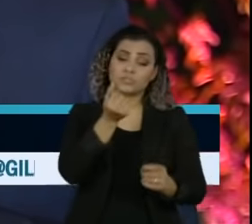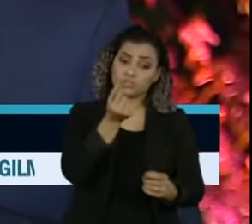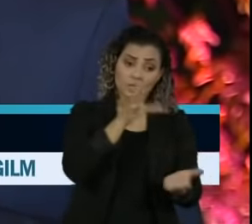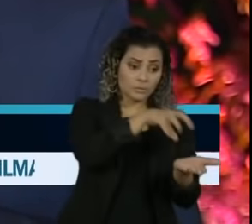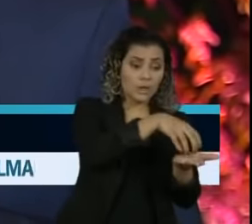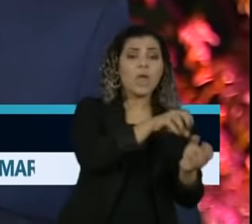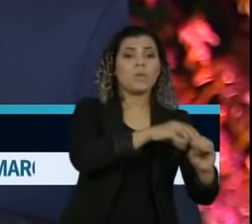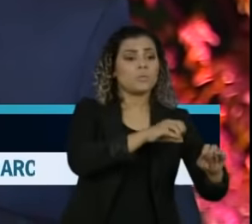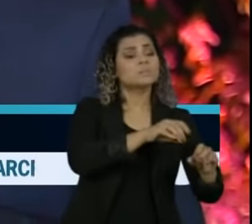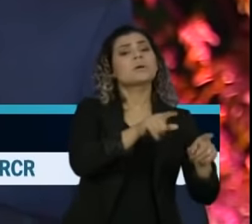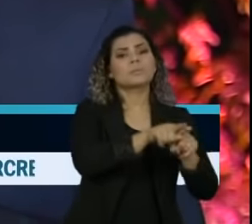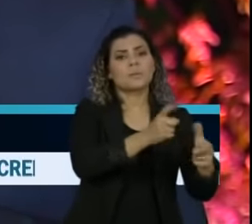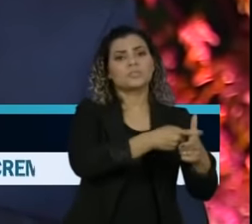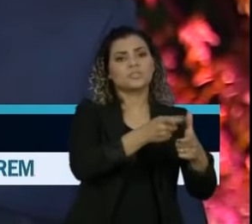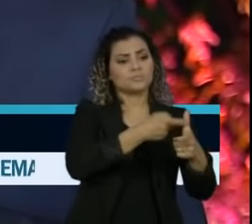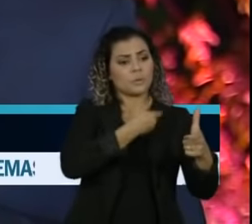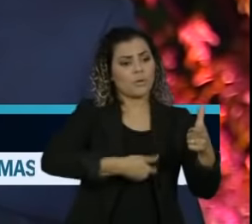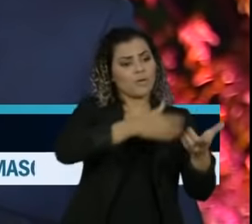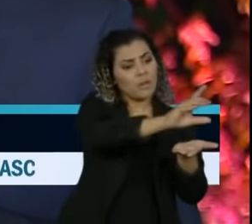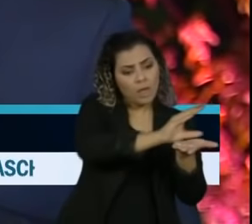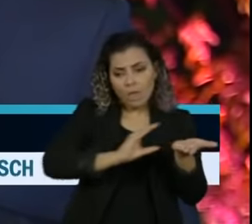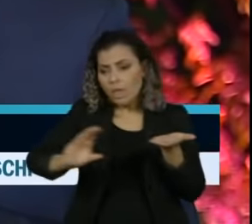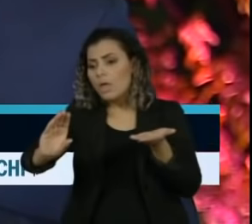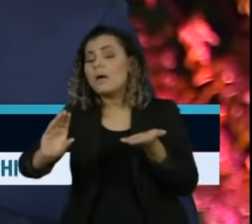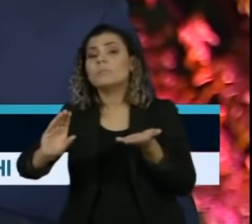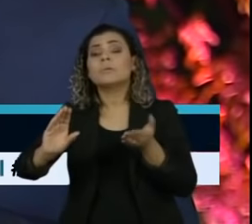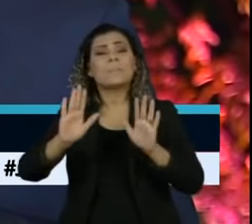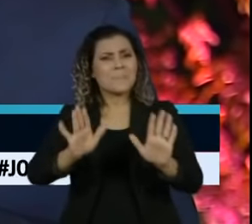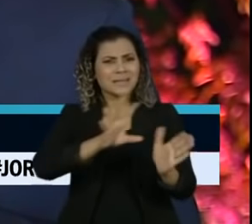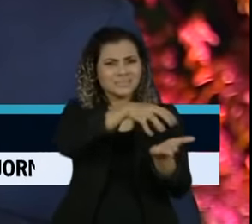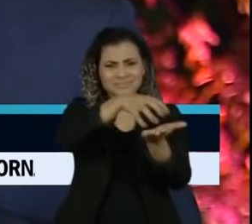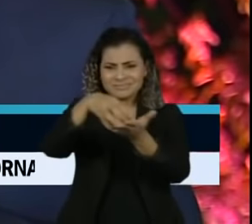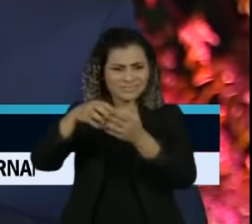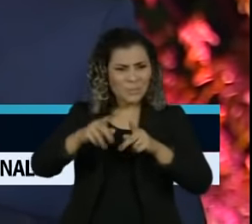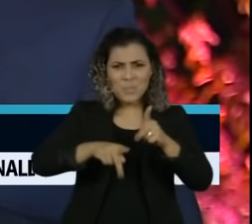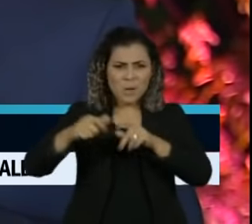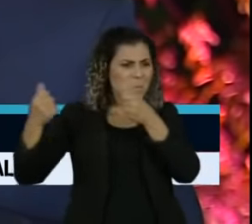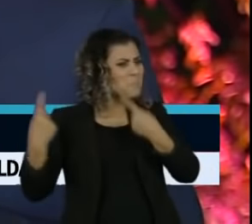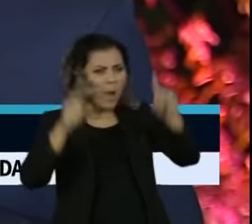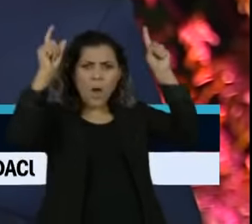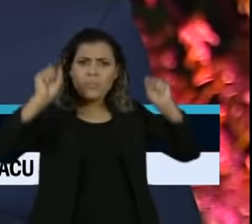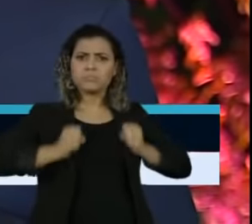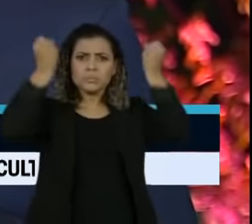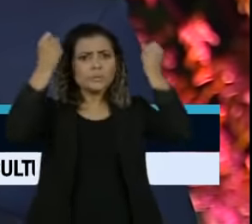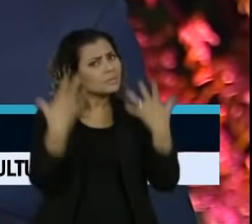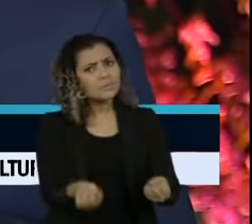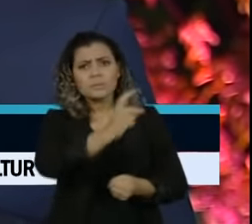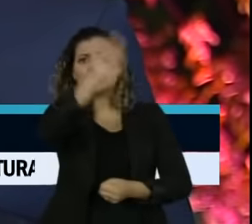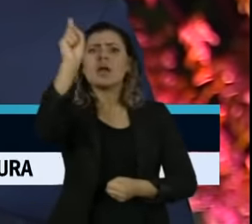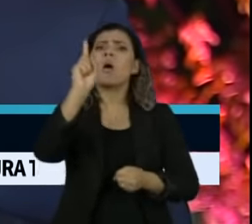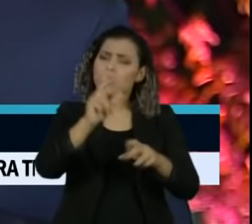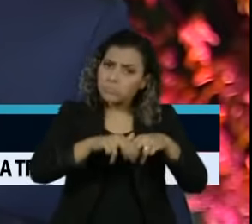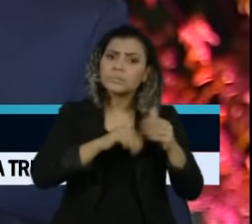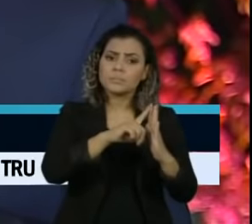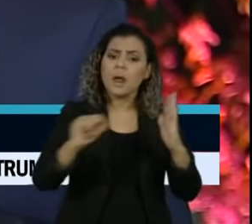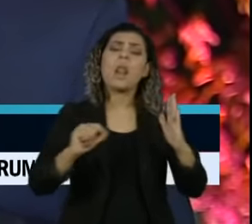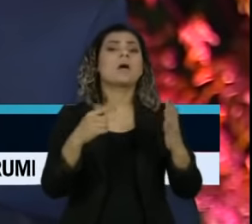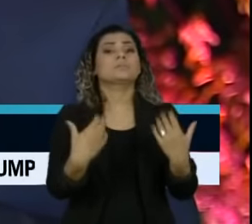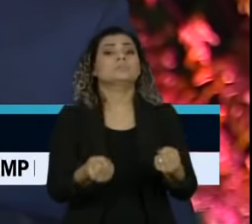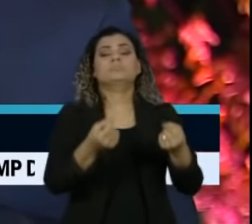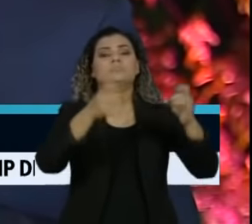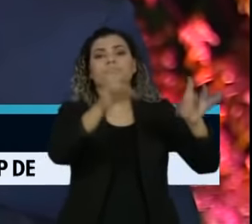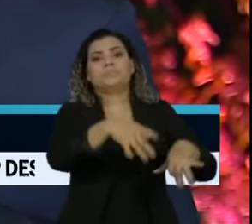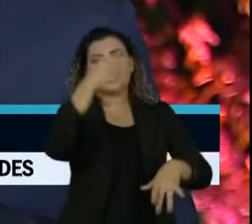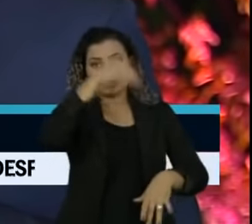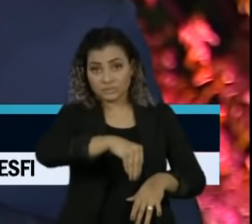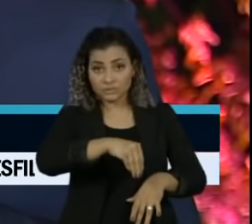educação e de dívidas públicas. Mas o mercado, o parlamento, entidades civis reagiram e forçaram o Palácio do Planalto a abandonar essa estratégia.